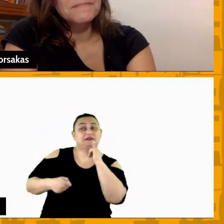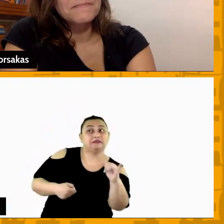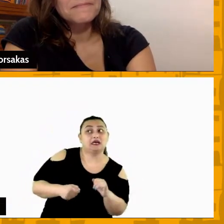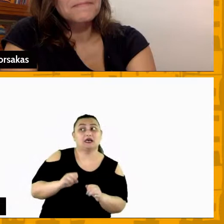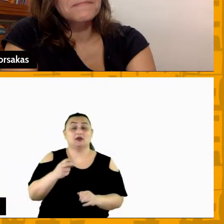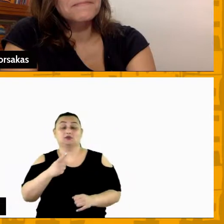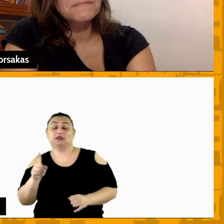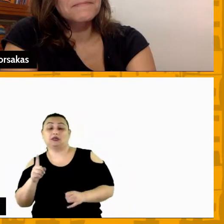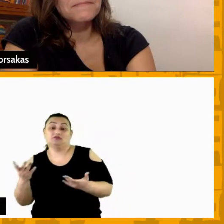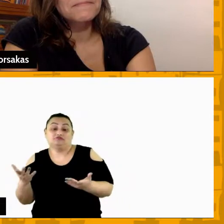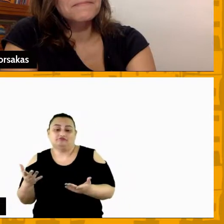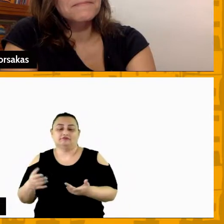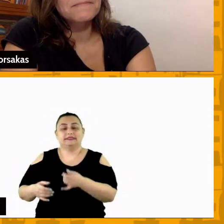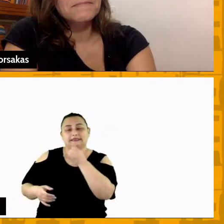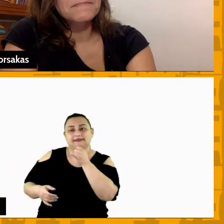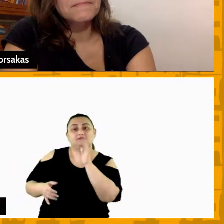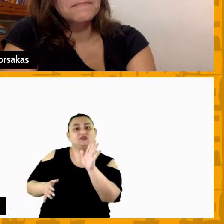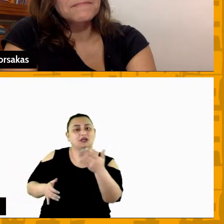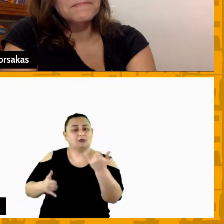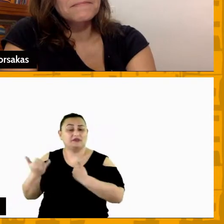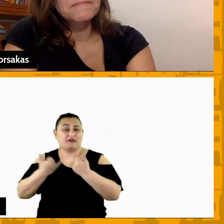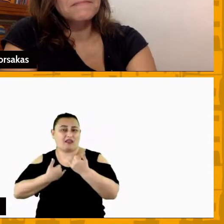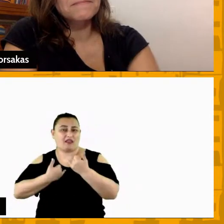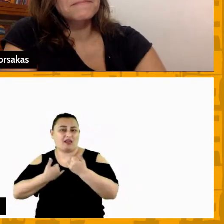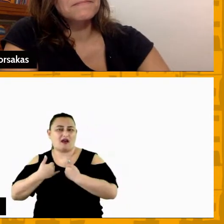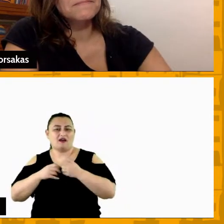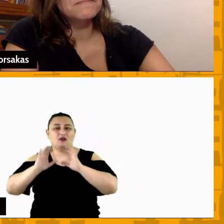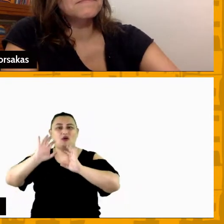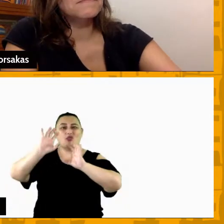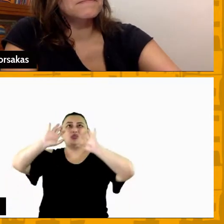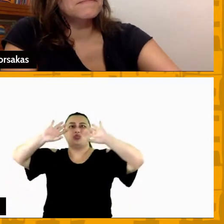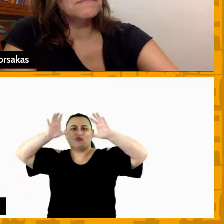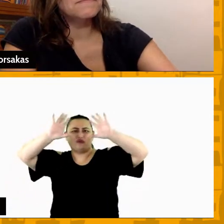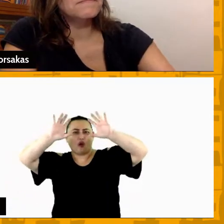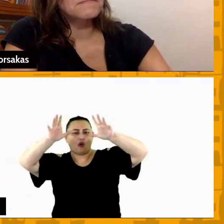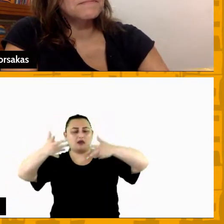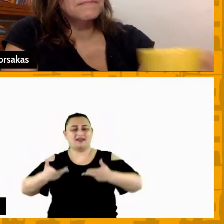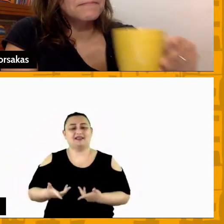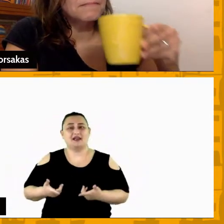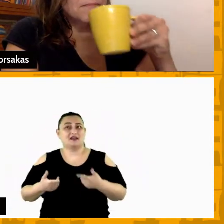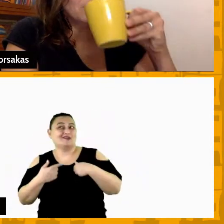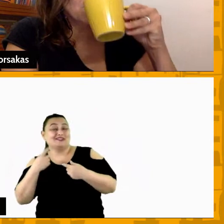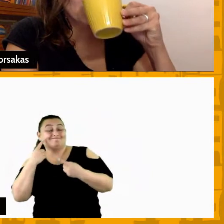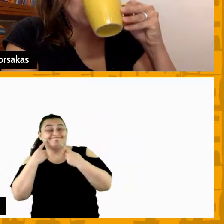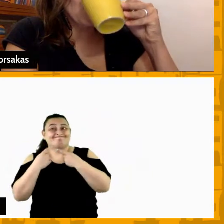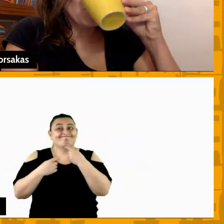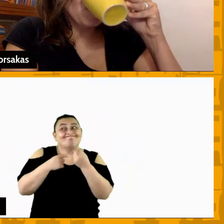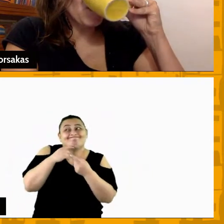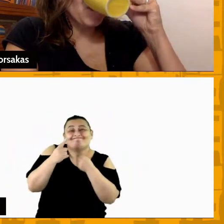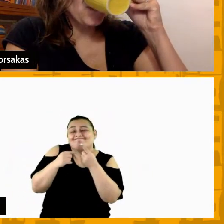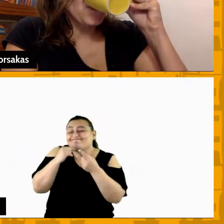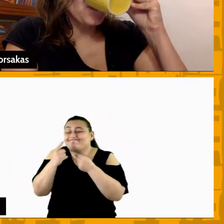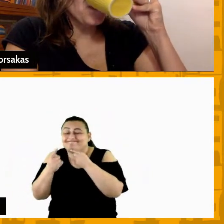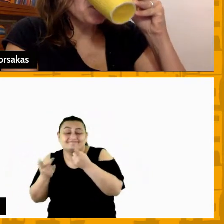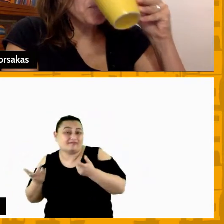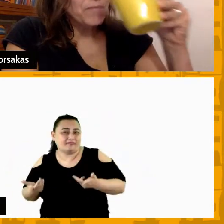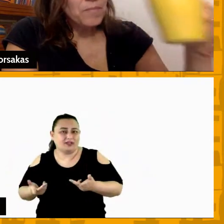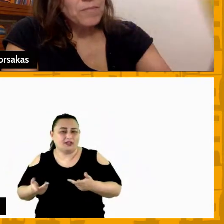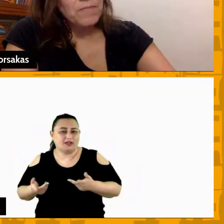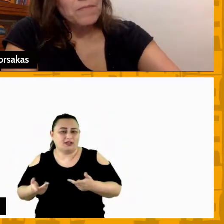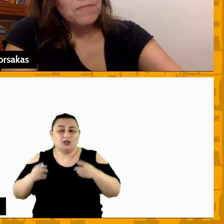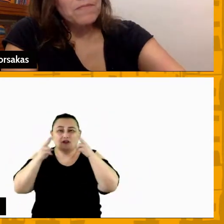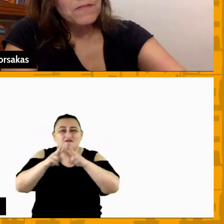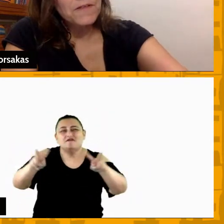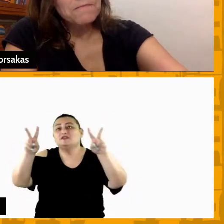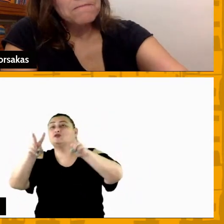exemplo que já falaram para a gente do vôlei assim eu fico num dilema tudo que eu visualizo que